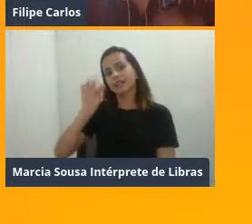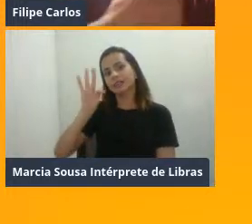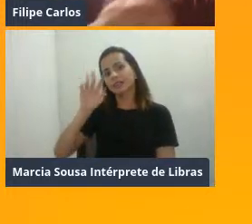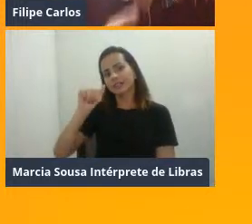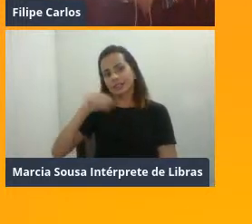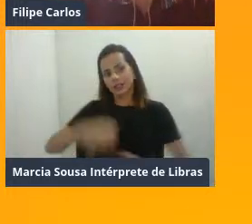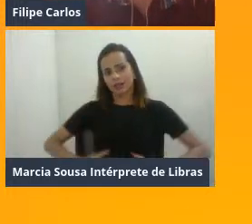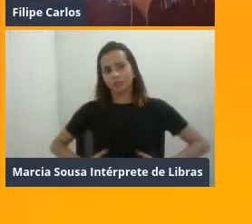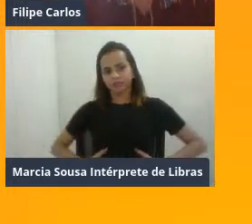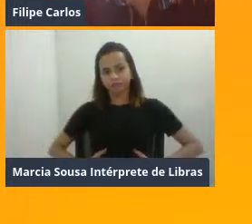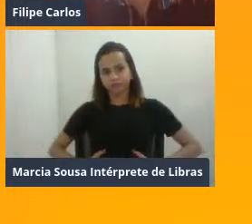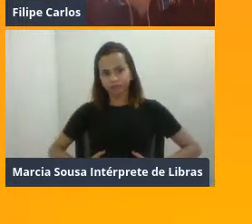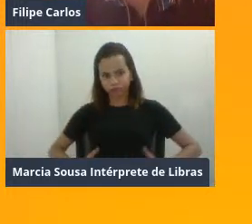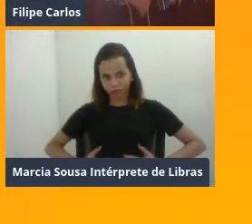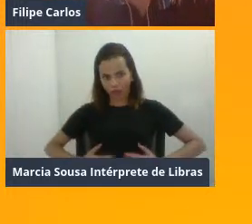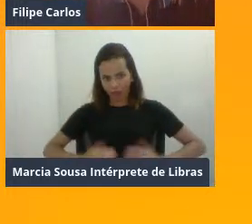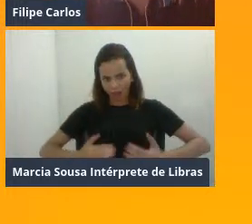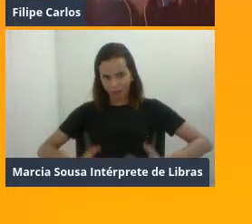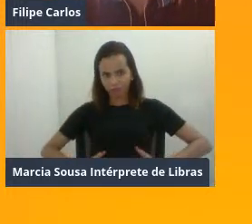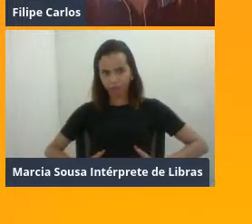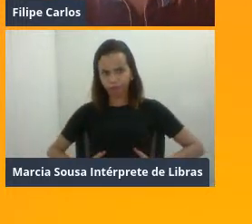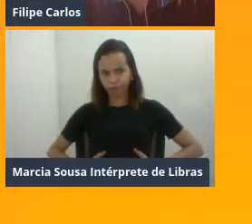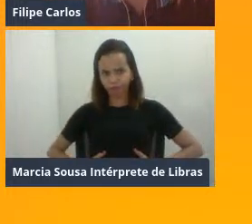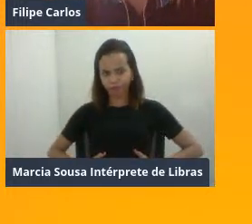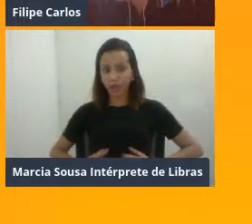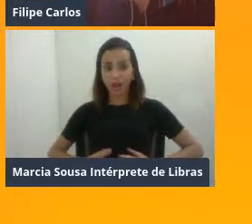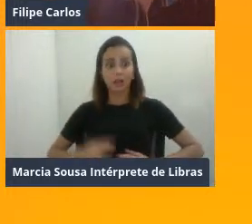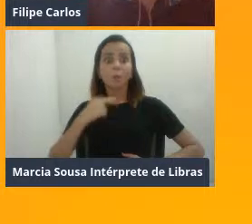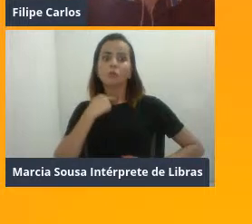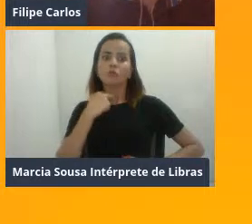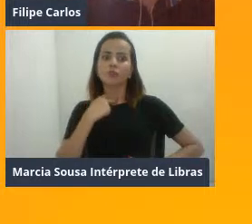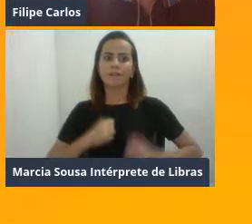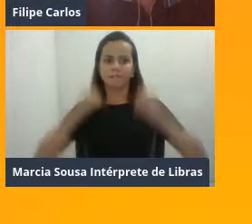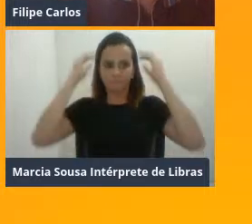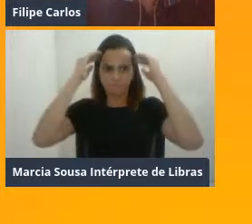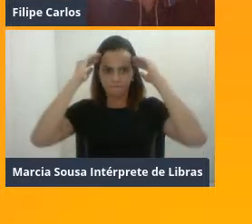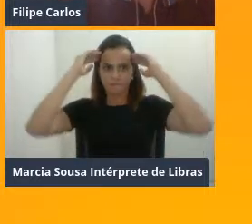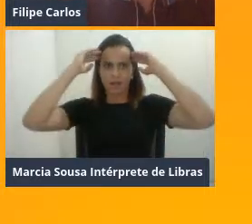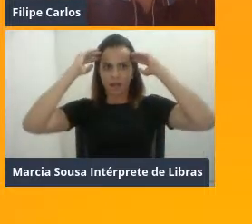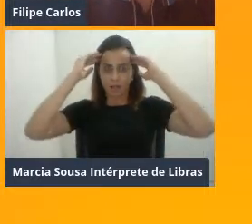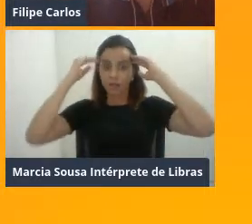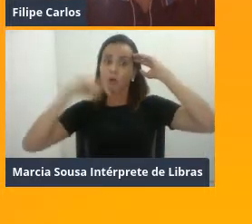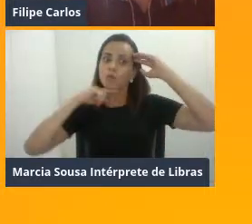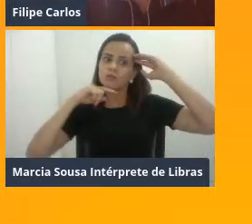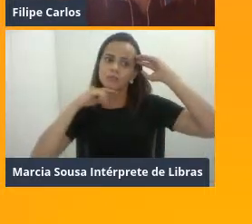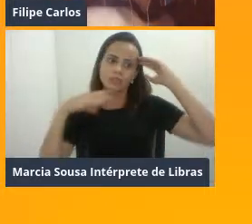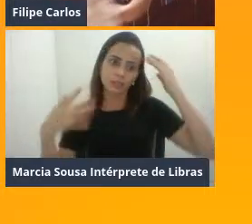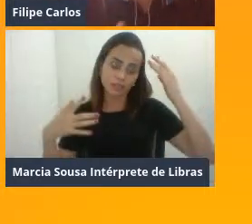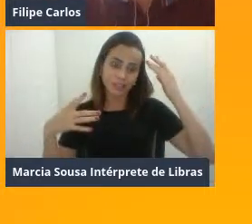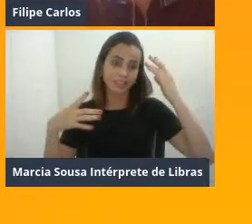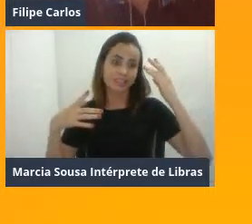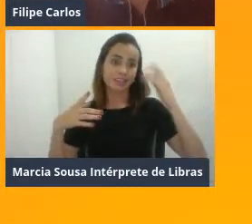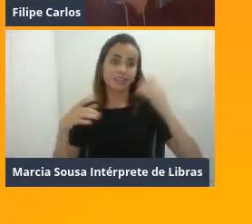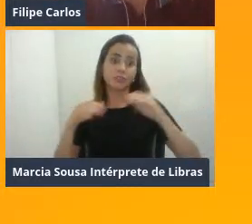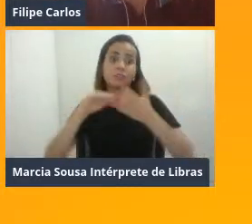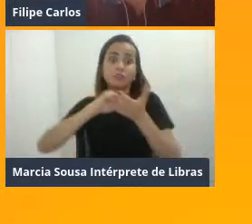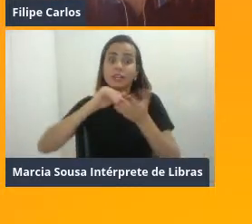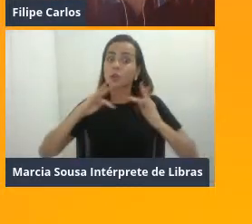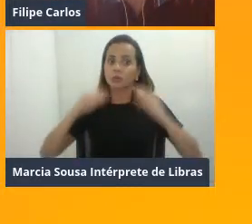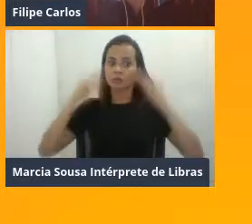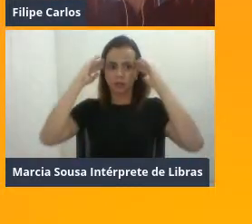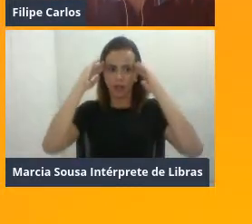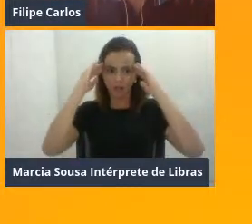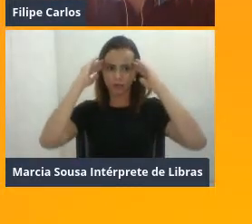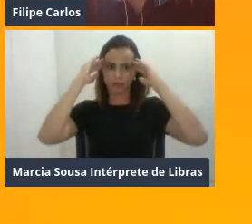abdominais, certo? Repetições. Se ela não conseguia fazer, eu tirei todos os exercícios de abdominais e